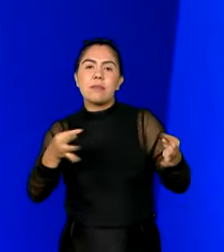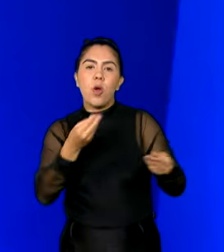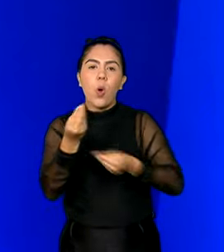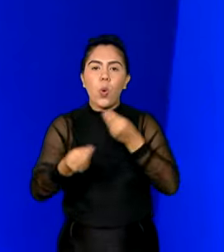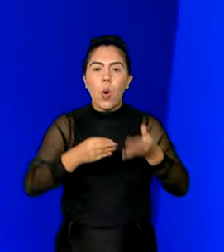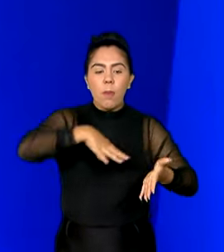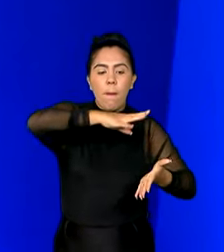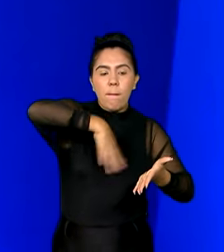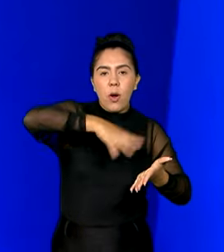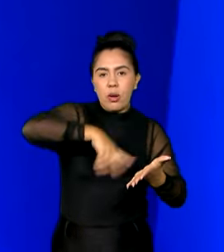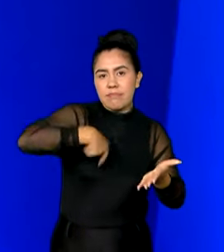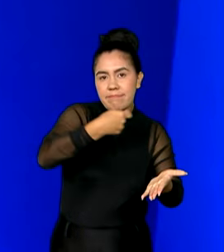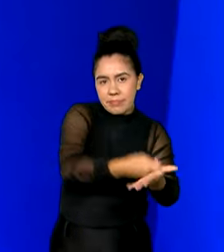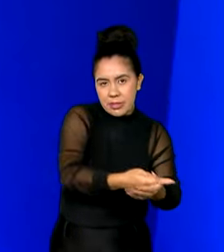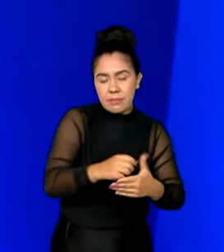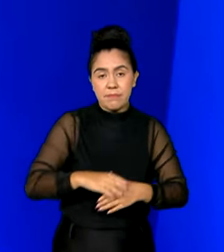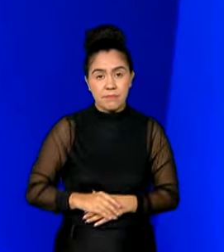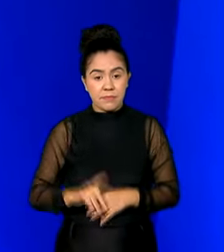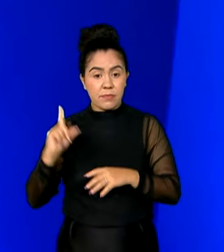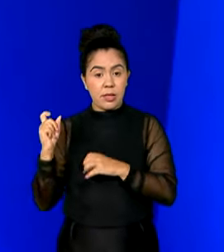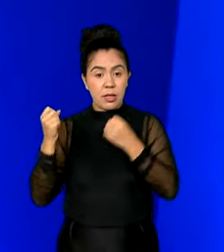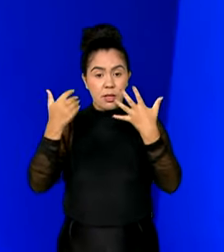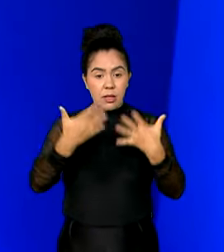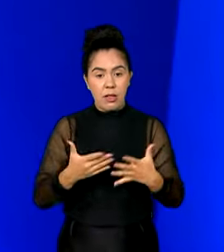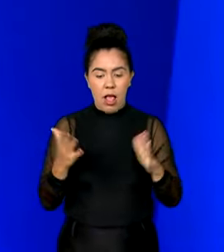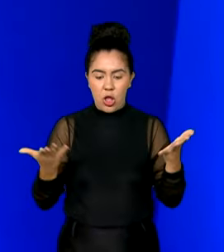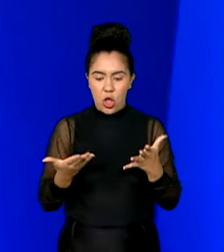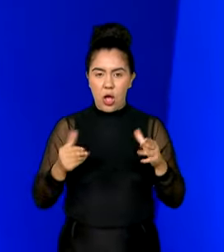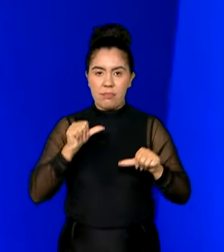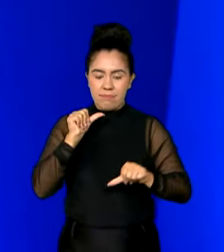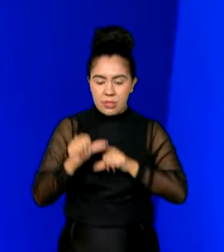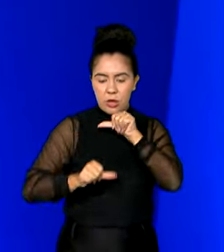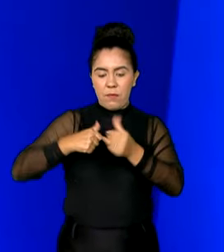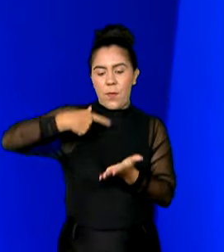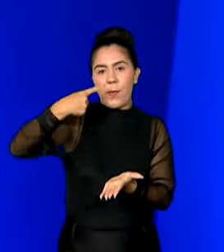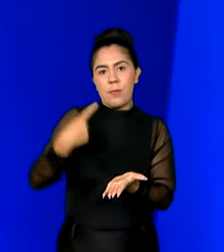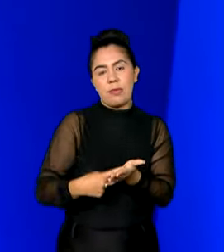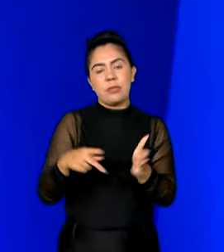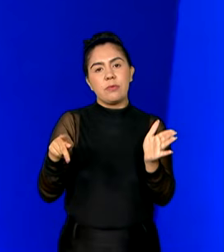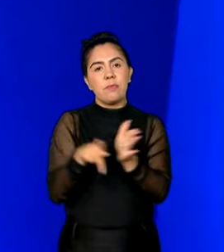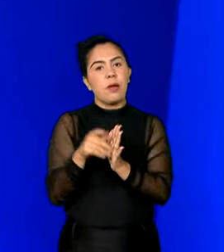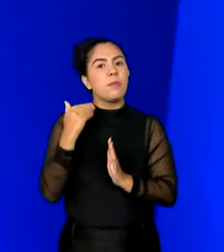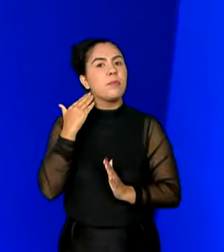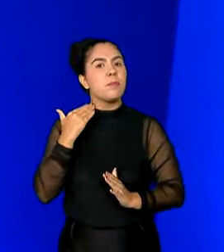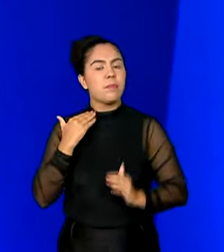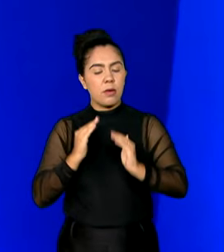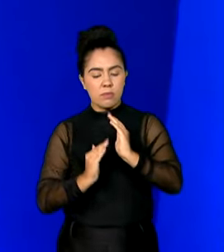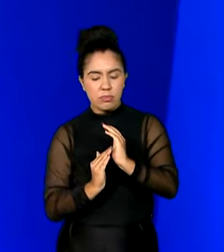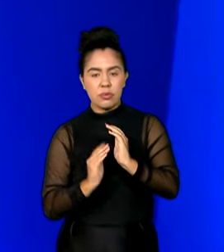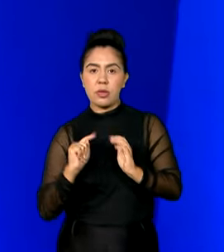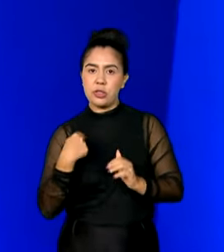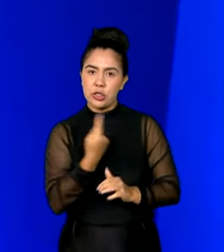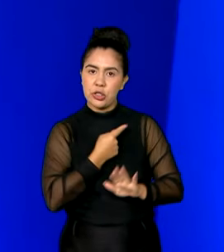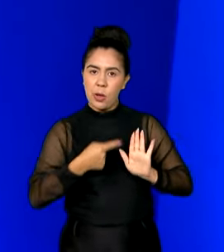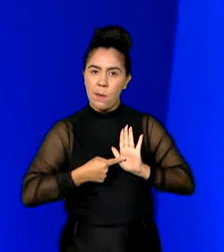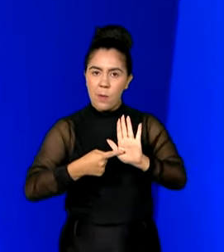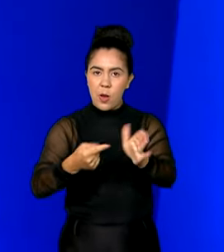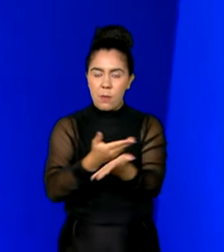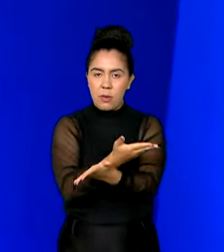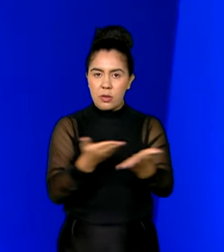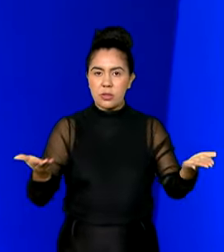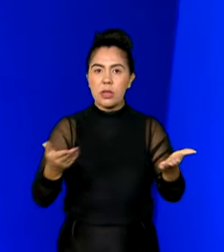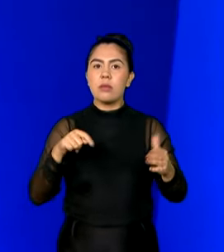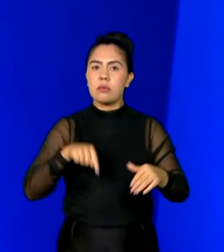compromisso renovado do Banco do Brasil, isso nós queremos demonstrar nesse momento, com o crescimento econômico